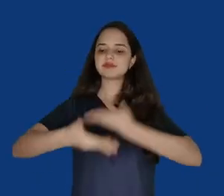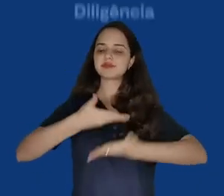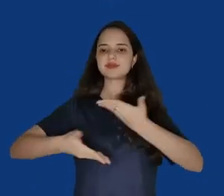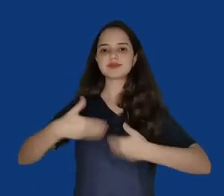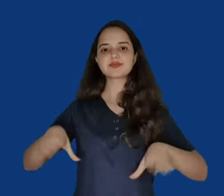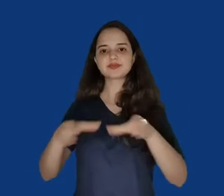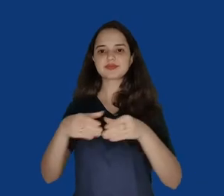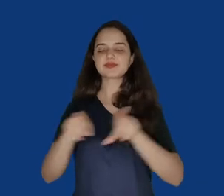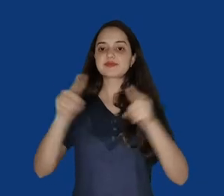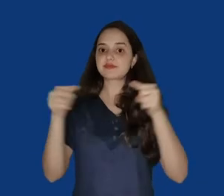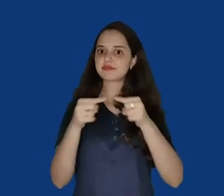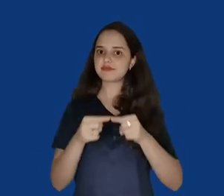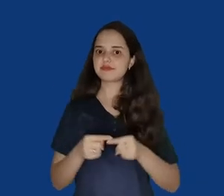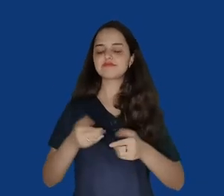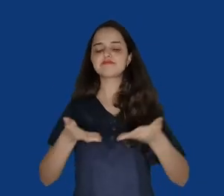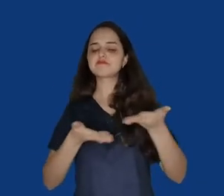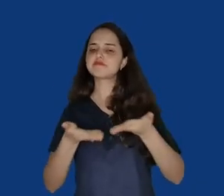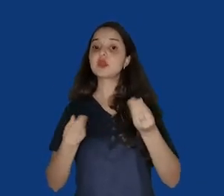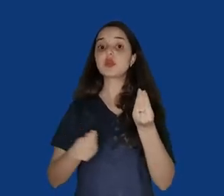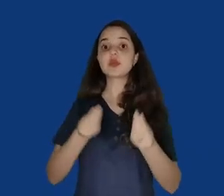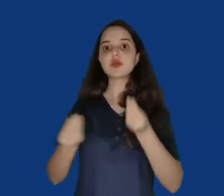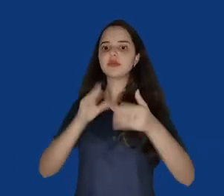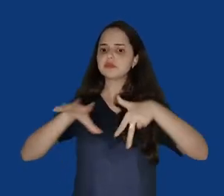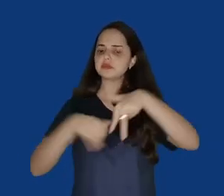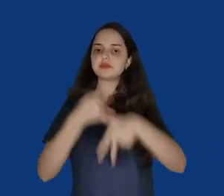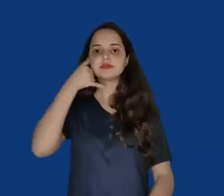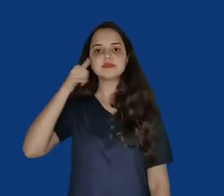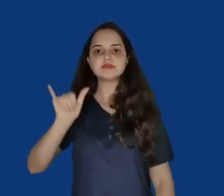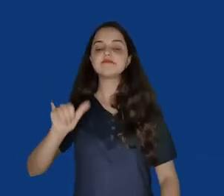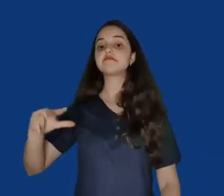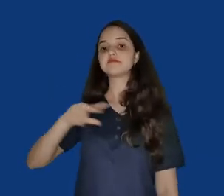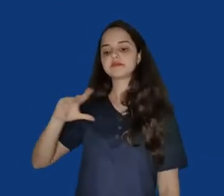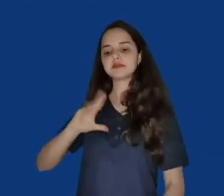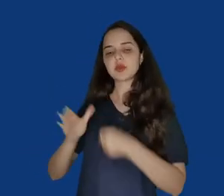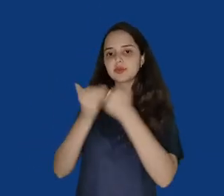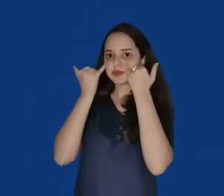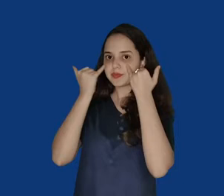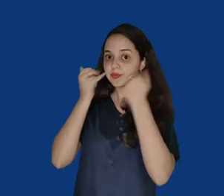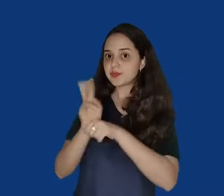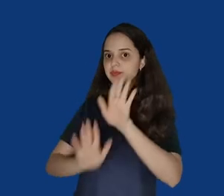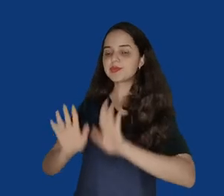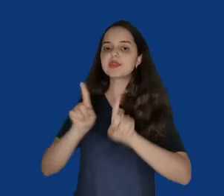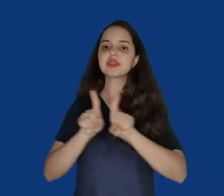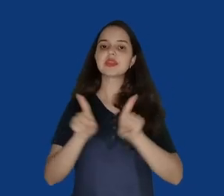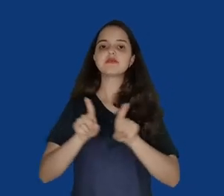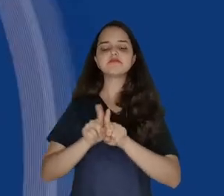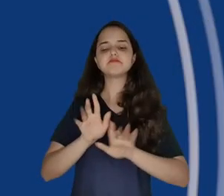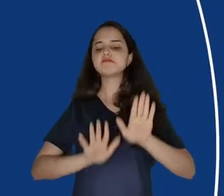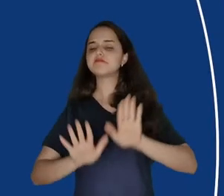corporativa, baseadas em diretrizes e mecanismos de combate à corrupção, privacidade e proteção de dados,